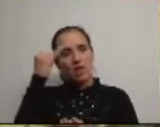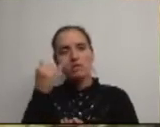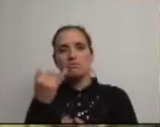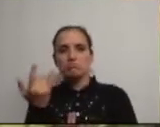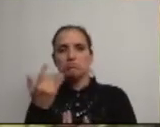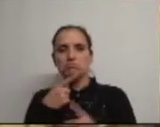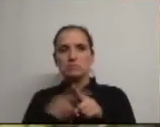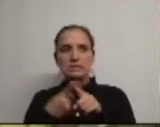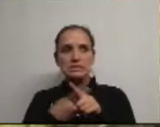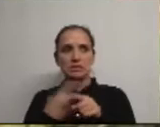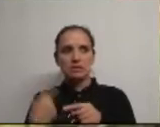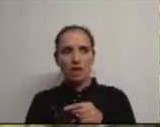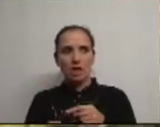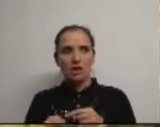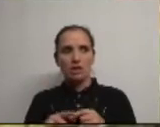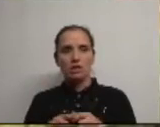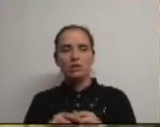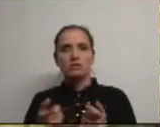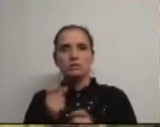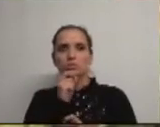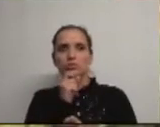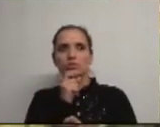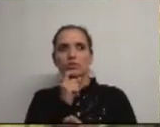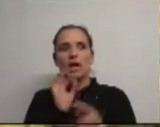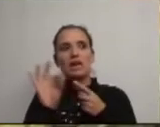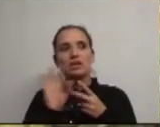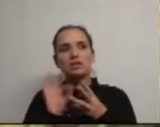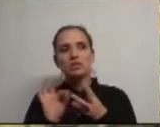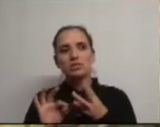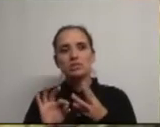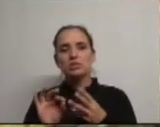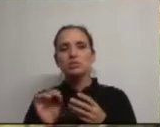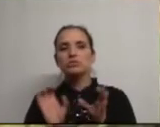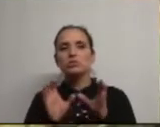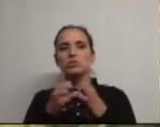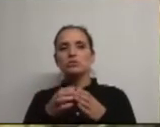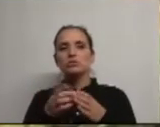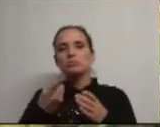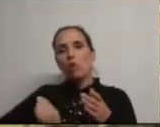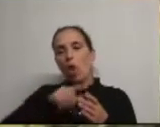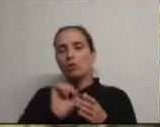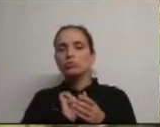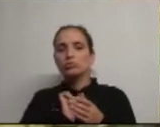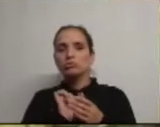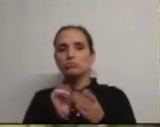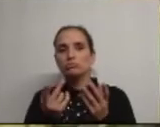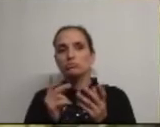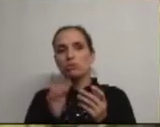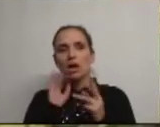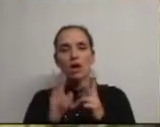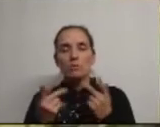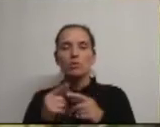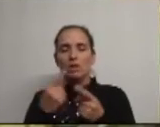que, pelas características do nosso Conselho, no que diz respeito, enfim, à